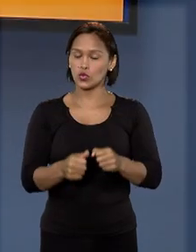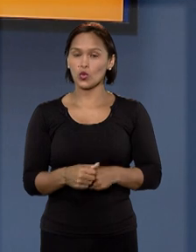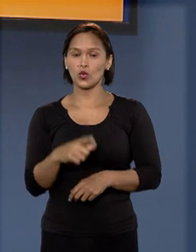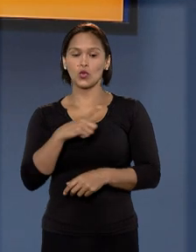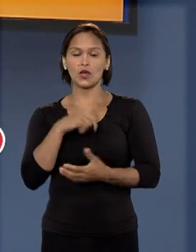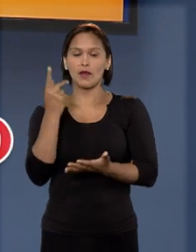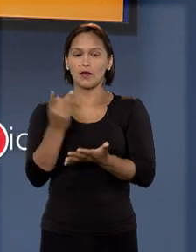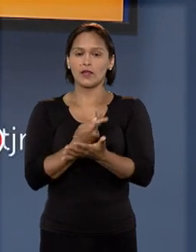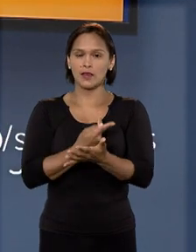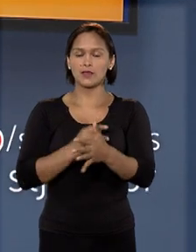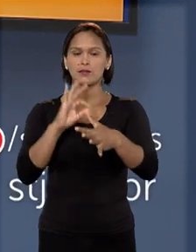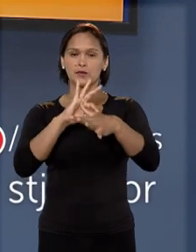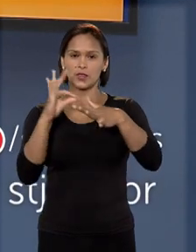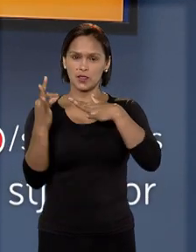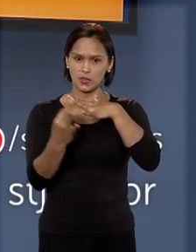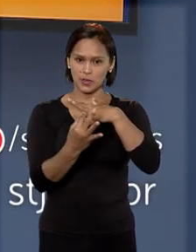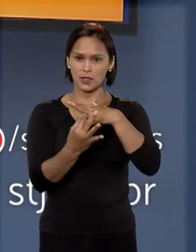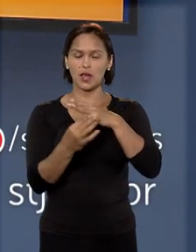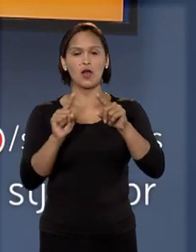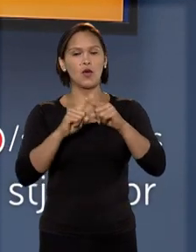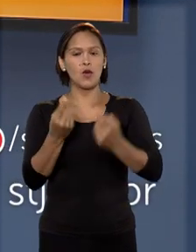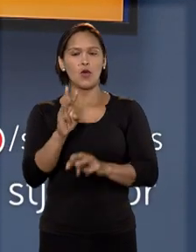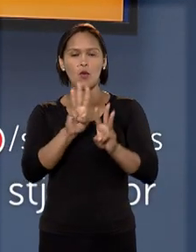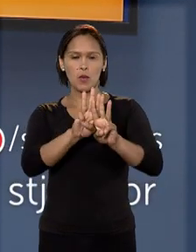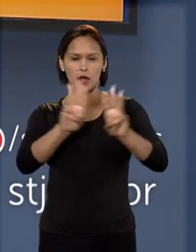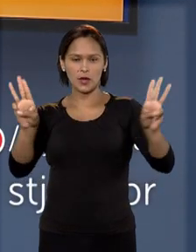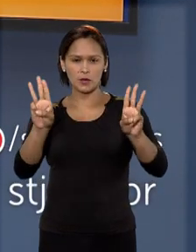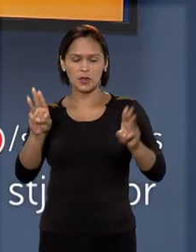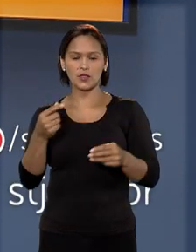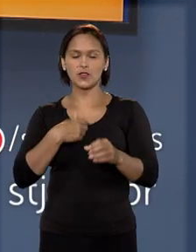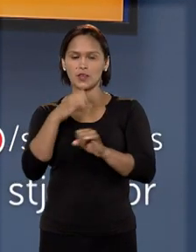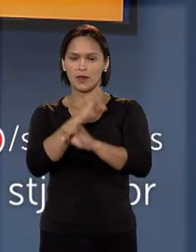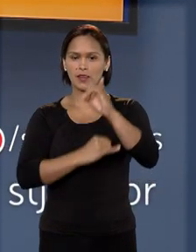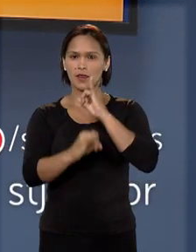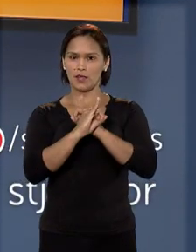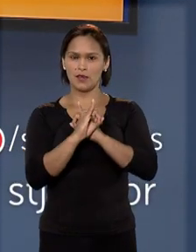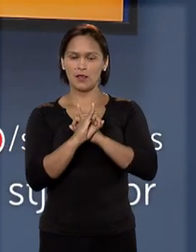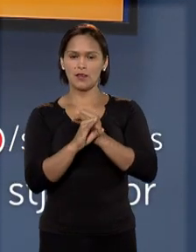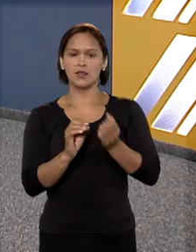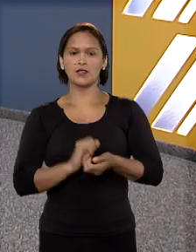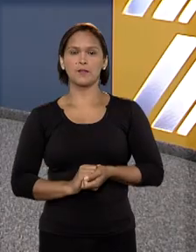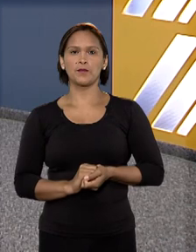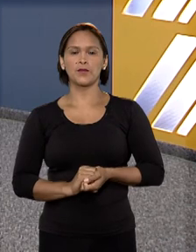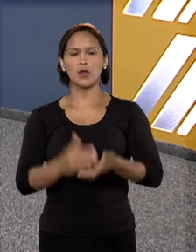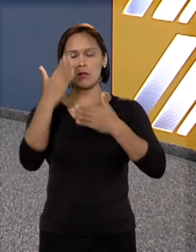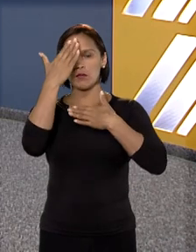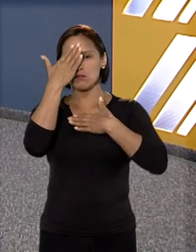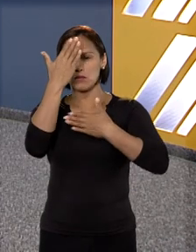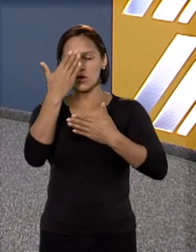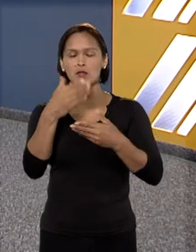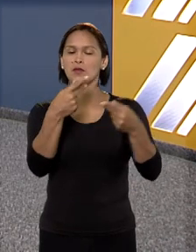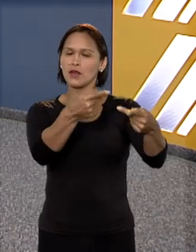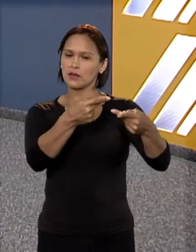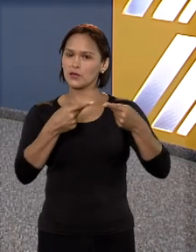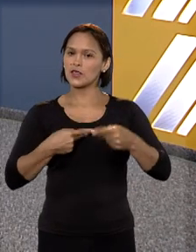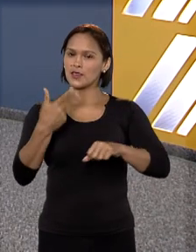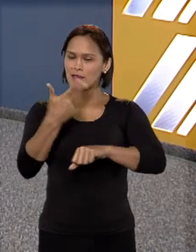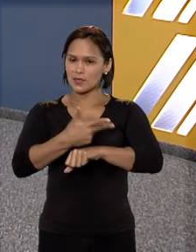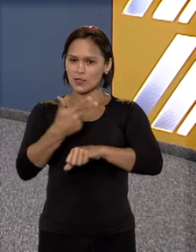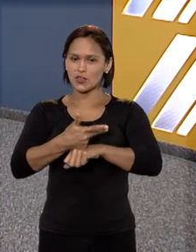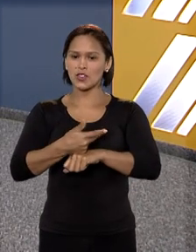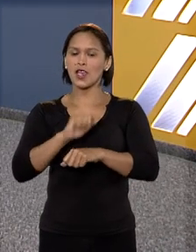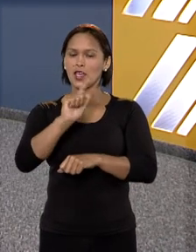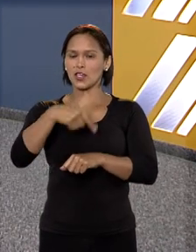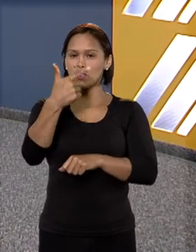acontece no tribunal pelas redes sociais ou pela página do STJ na internet. Muito obrigada pela companhia. Nos